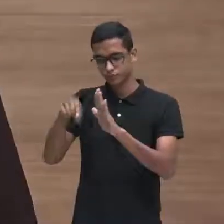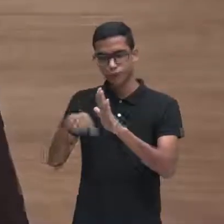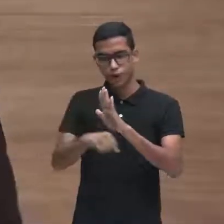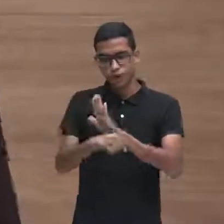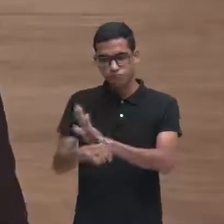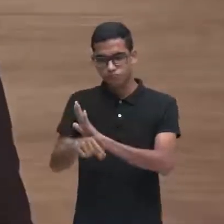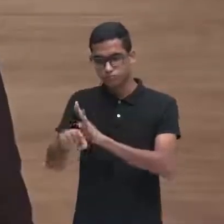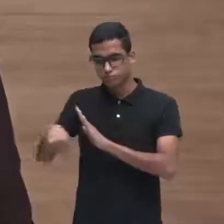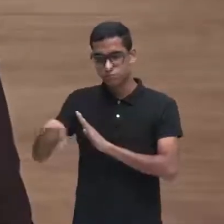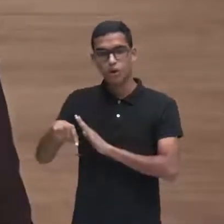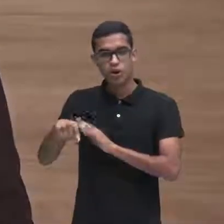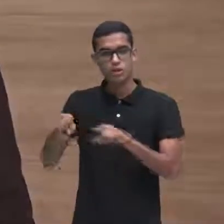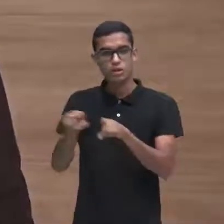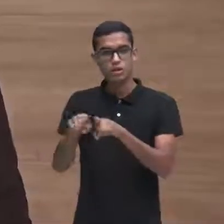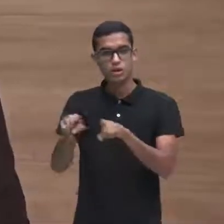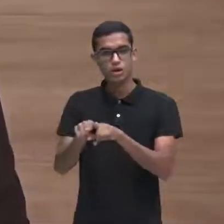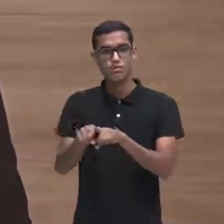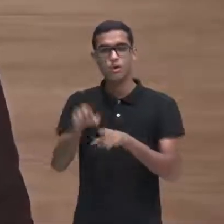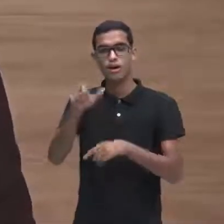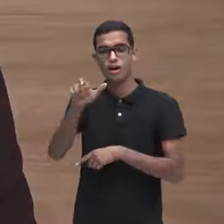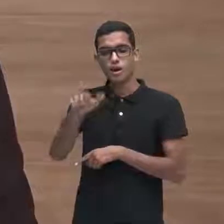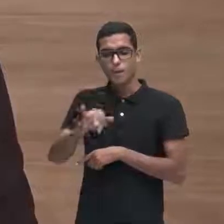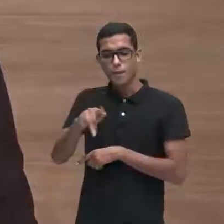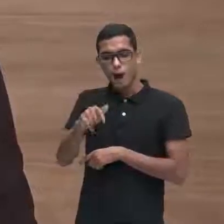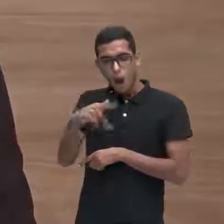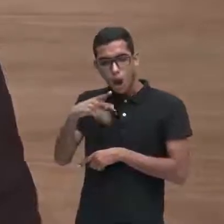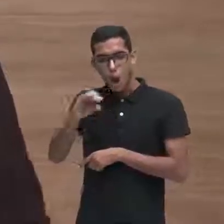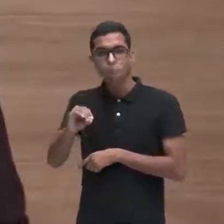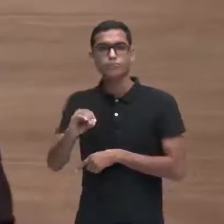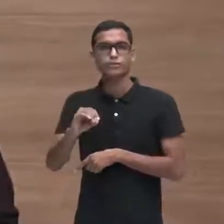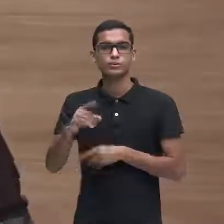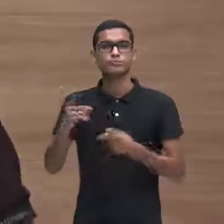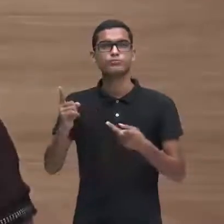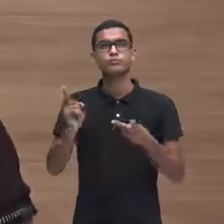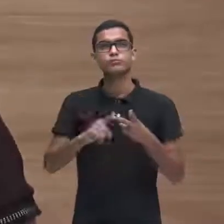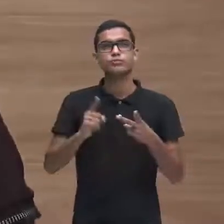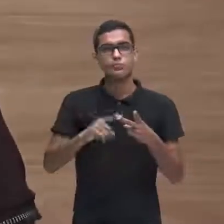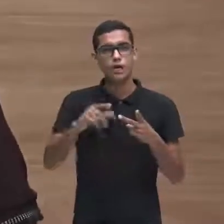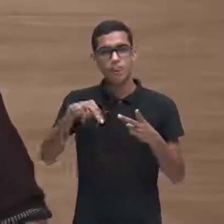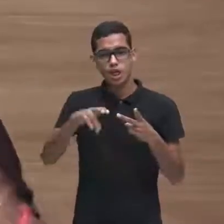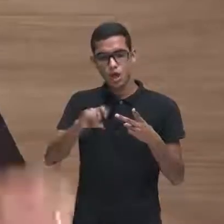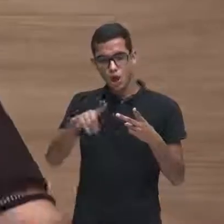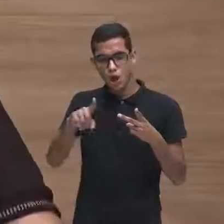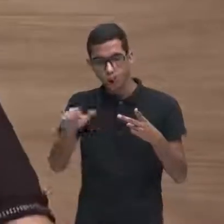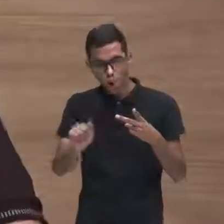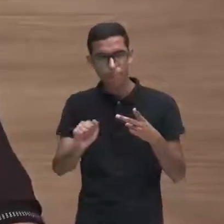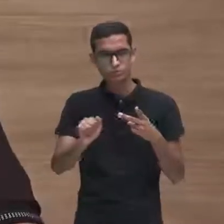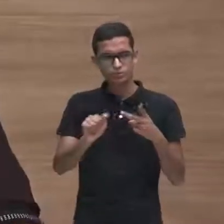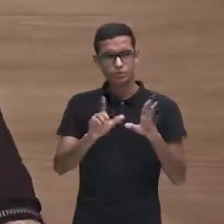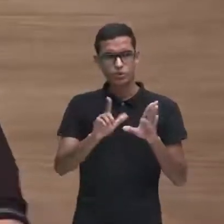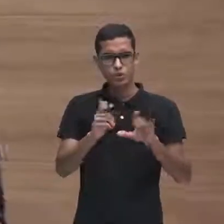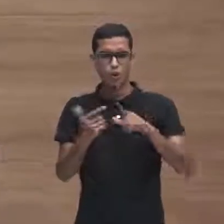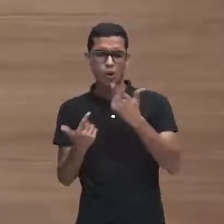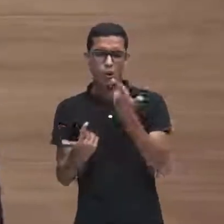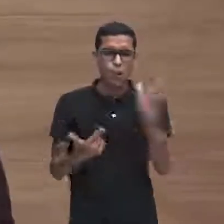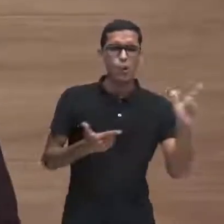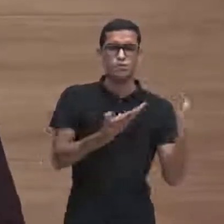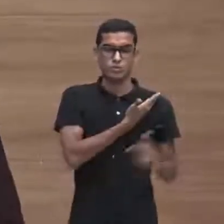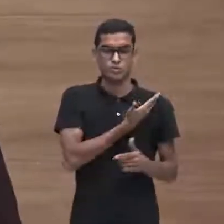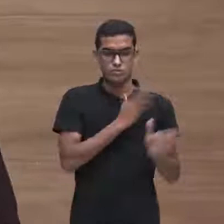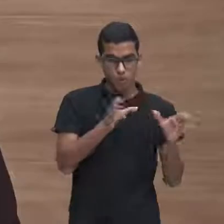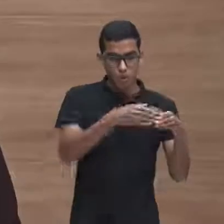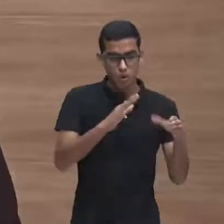de Paulo, de Neuza e dos outros colegas na escola, Paulo